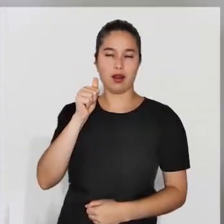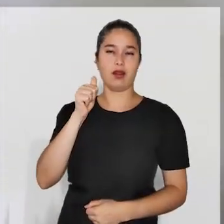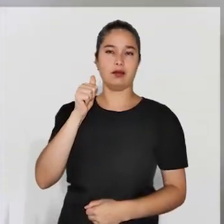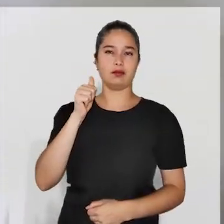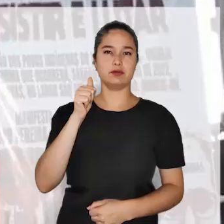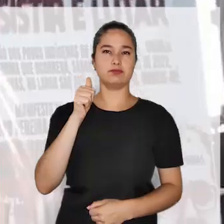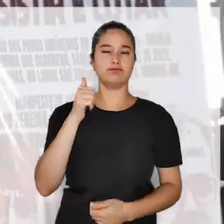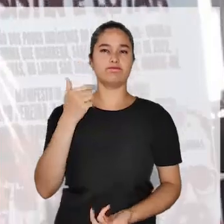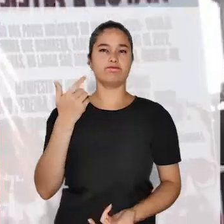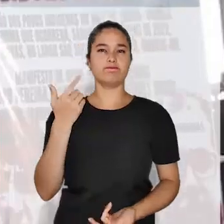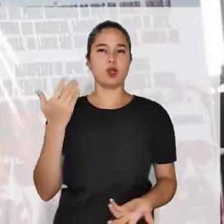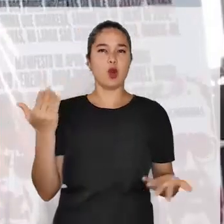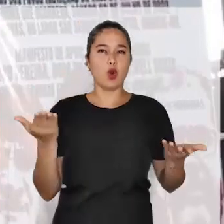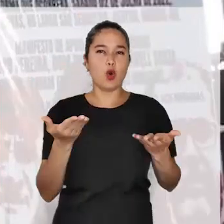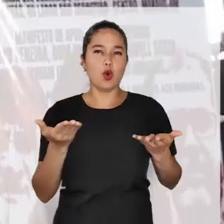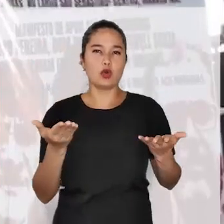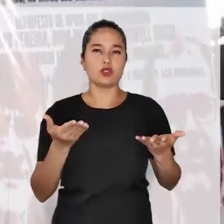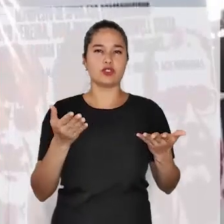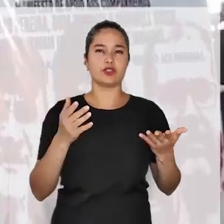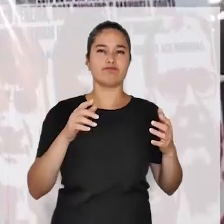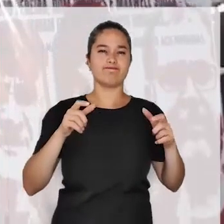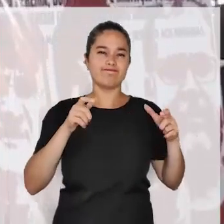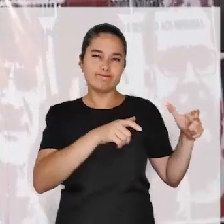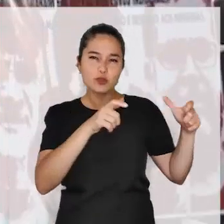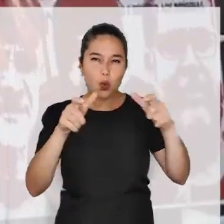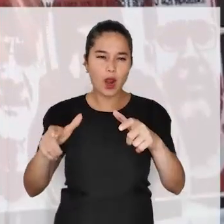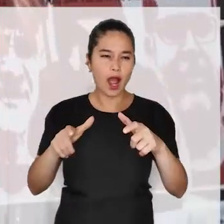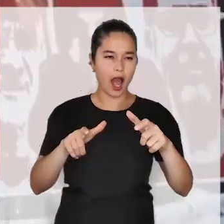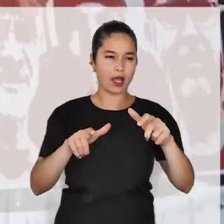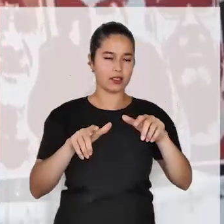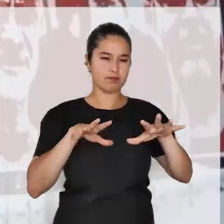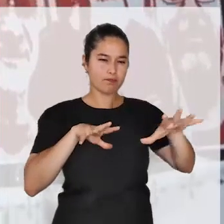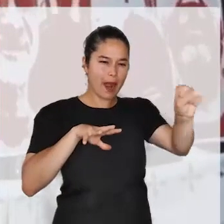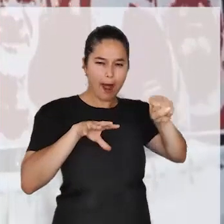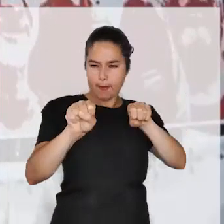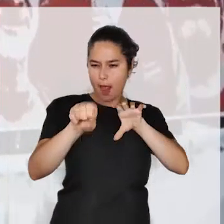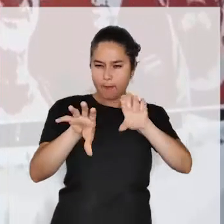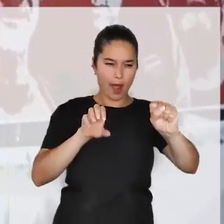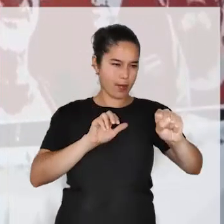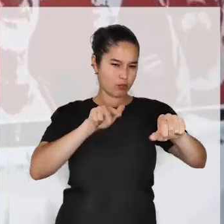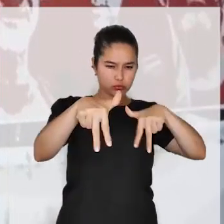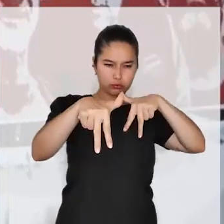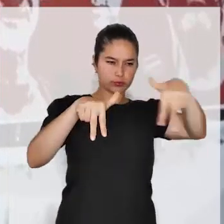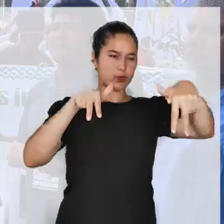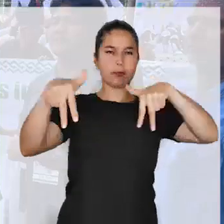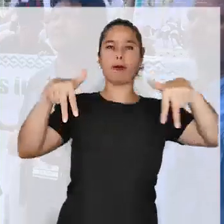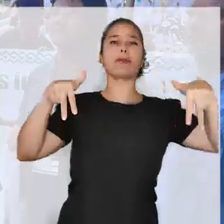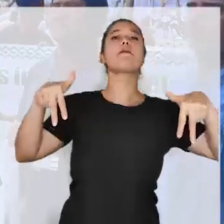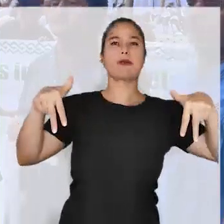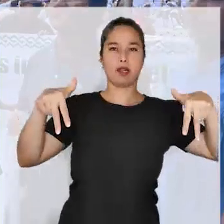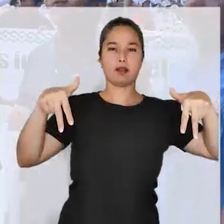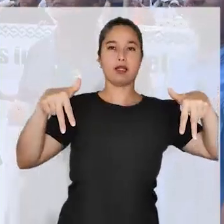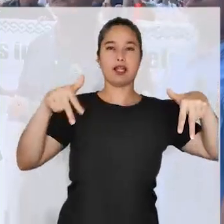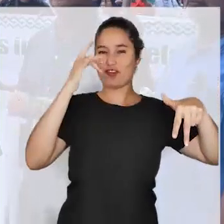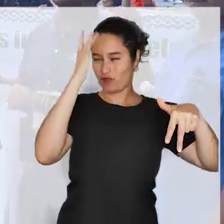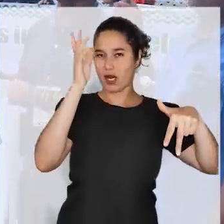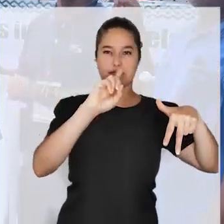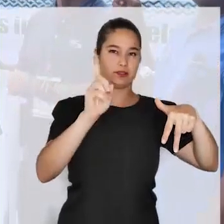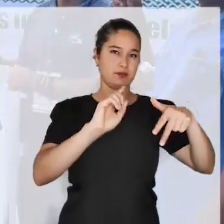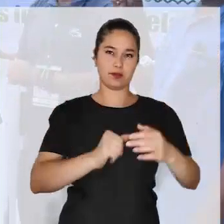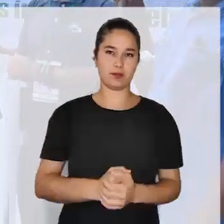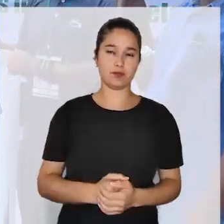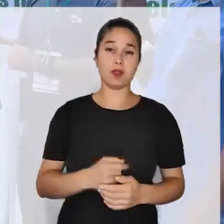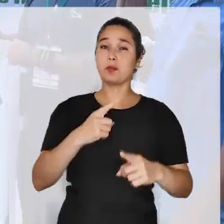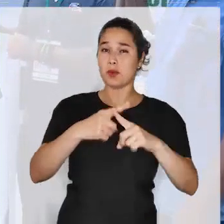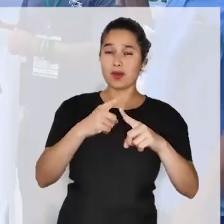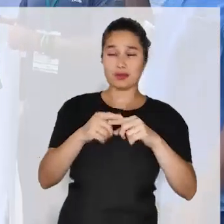e estar nos lugares de altos escalões, isso não foi fácil mesmo, porque a